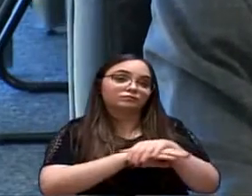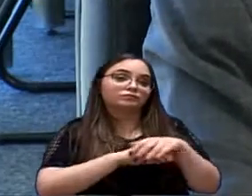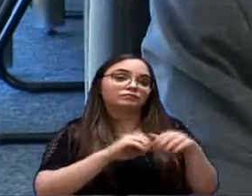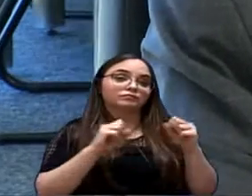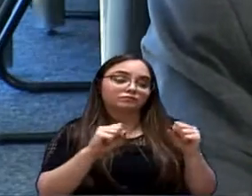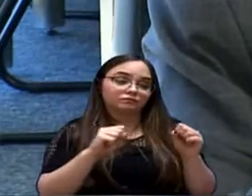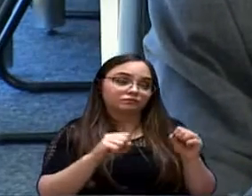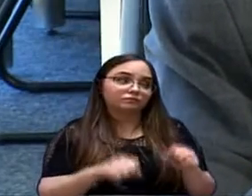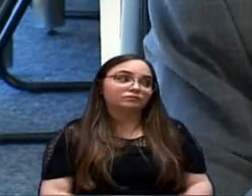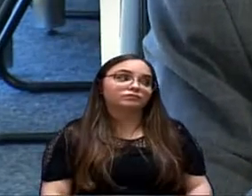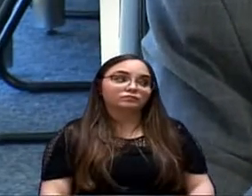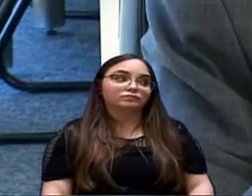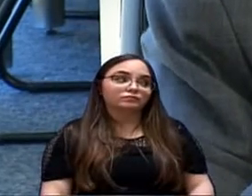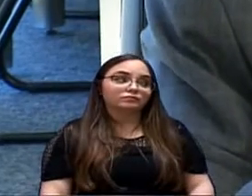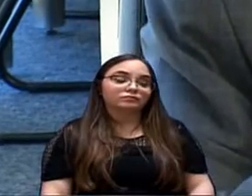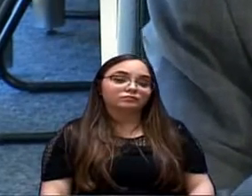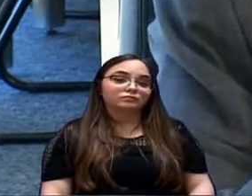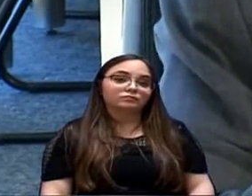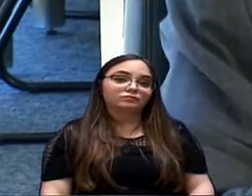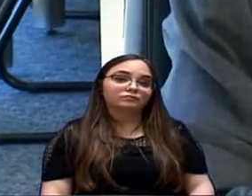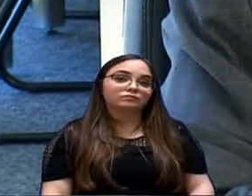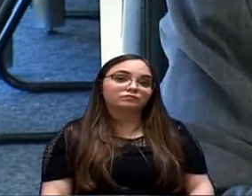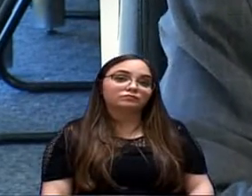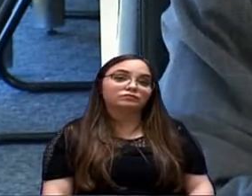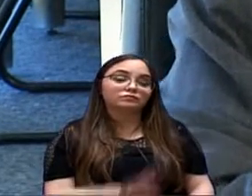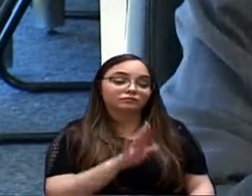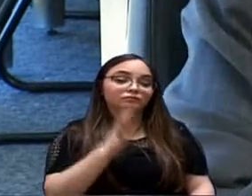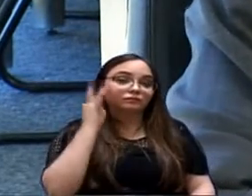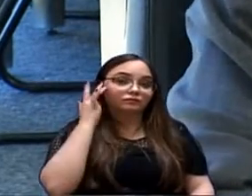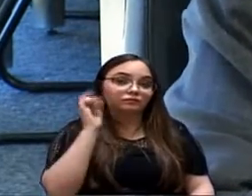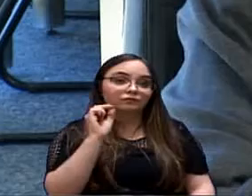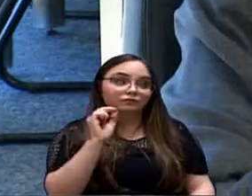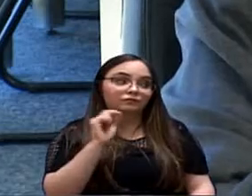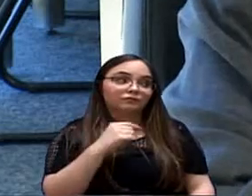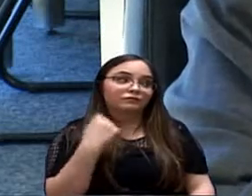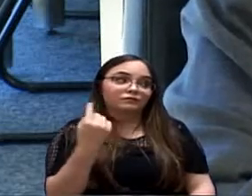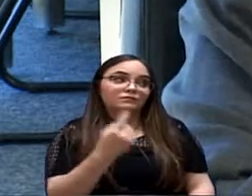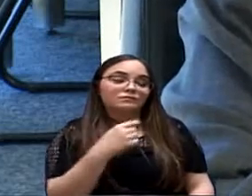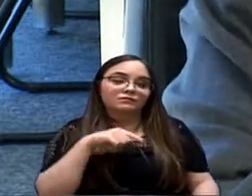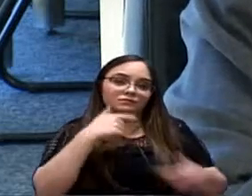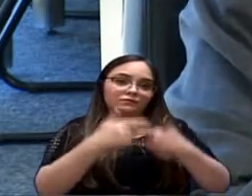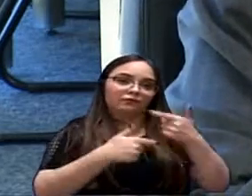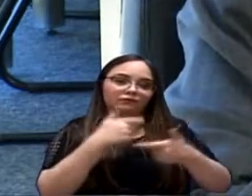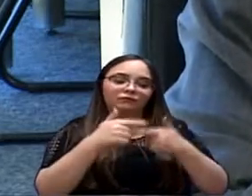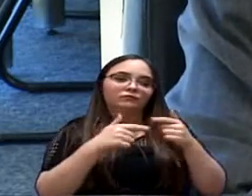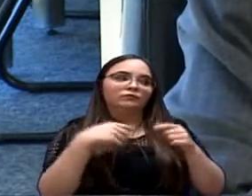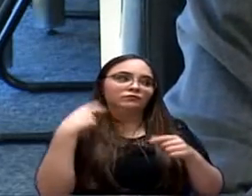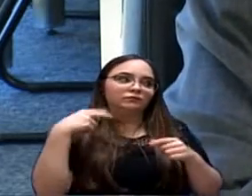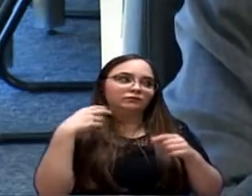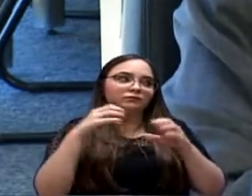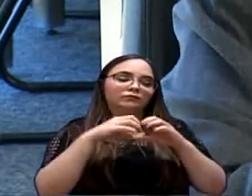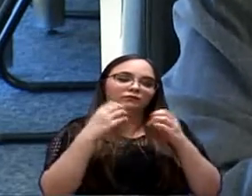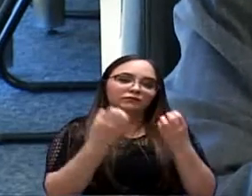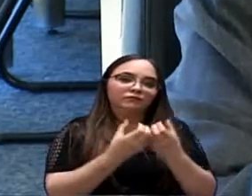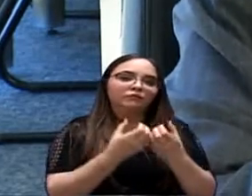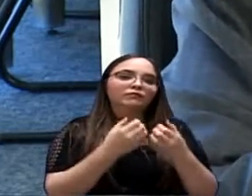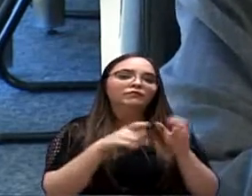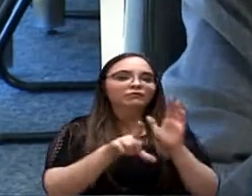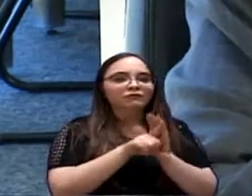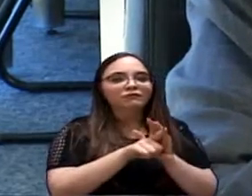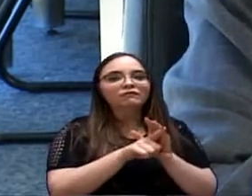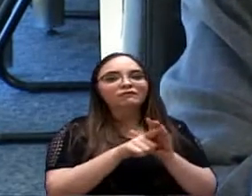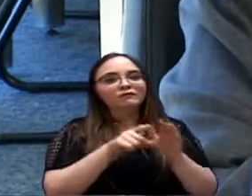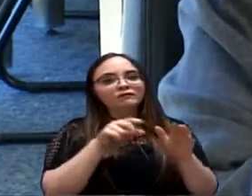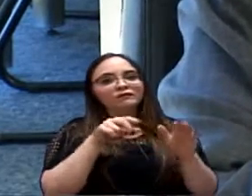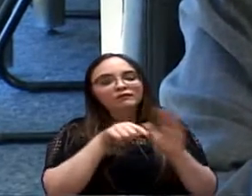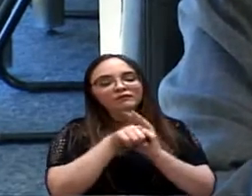até pedir o arquivamento do referido projeto, mas eu tenho comigo que nós temos essa função de legislar, fiscalizar e tudo mais, e o que a